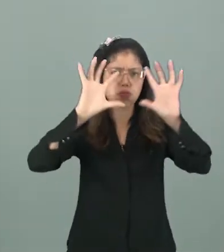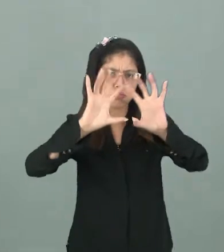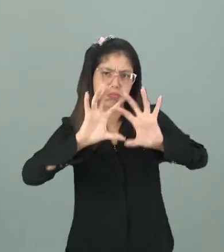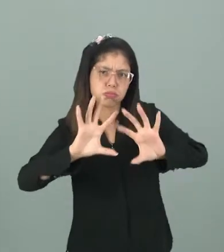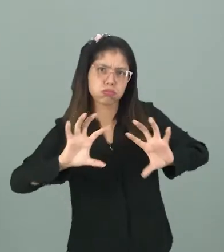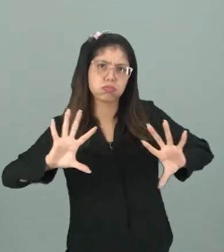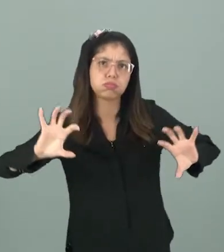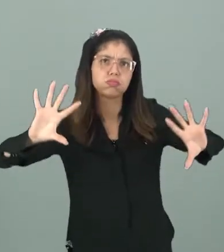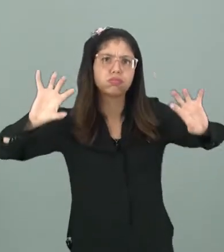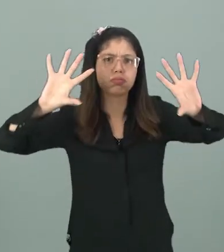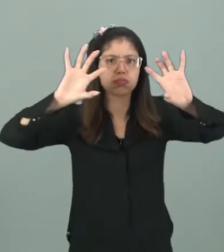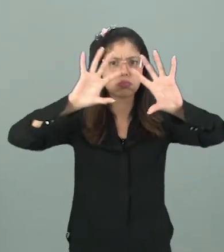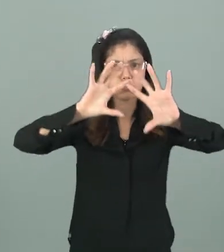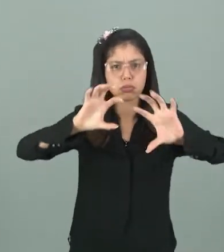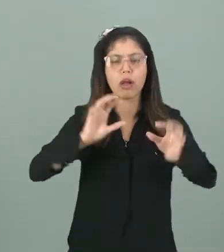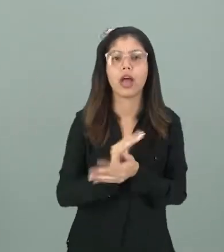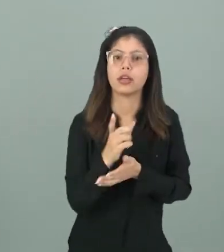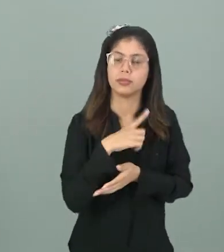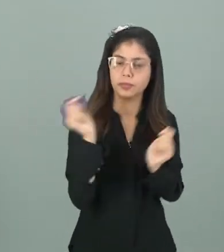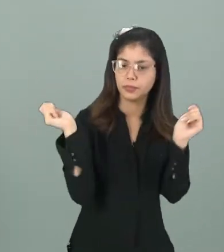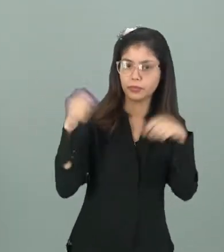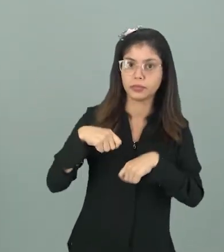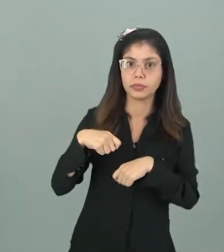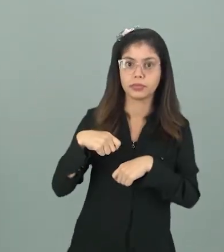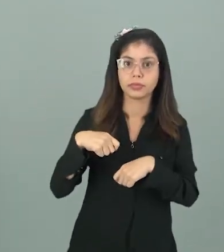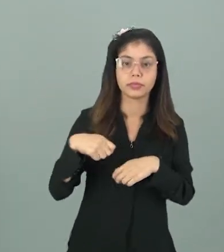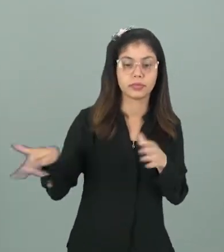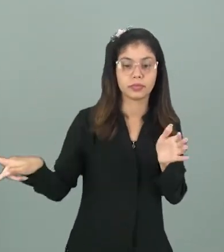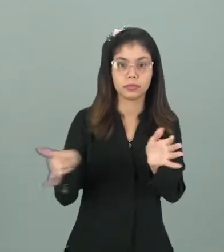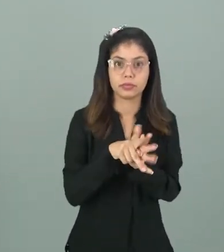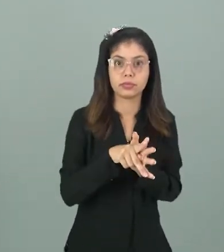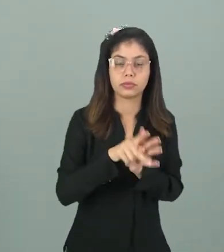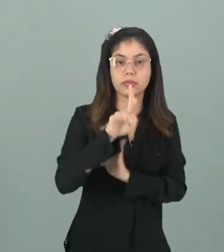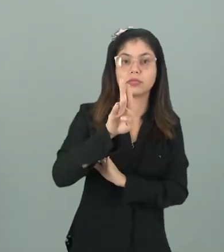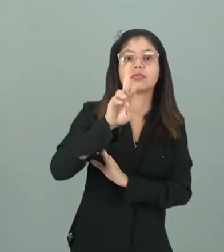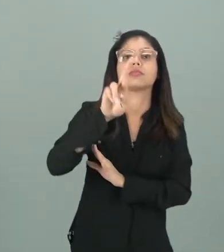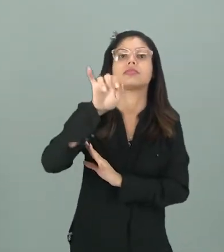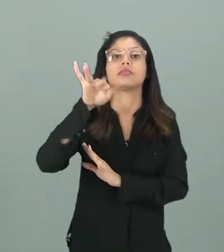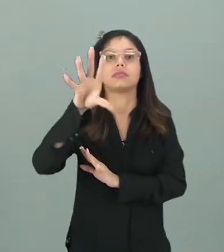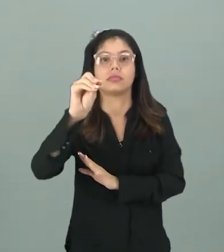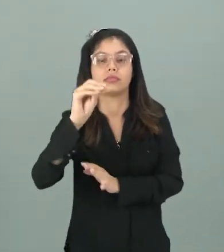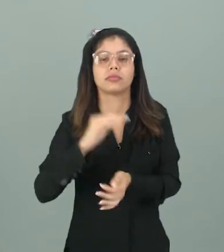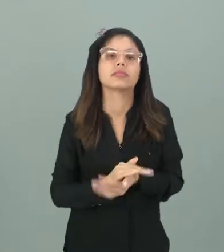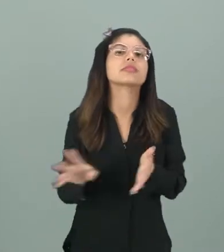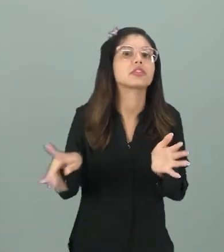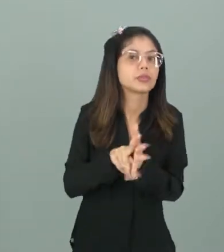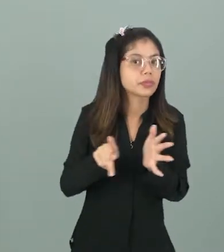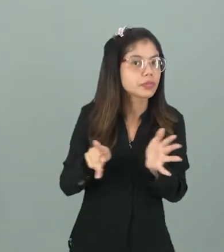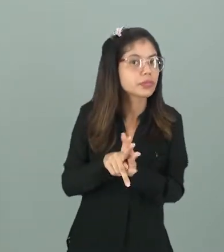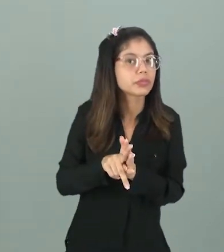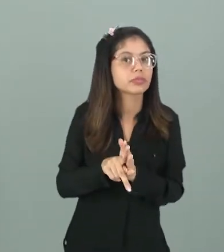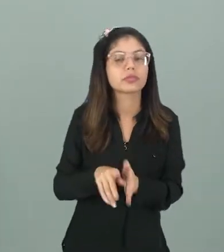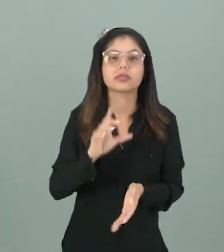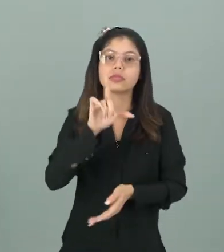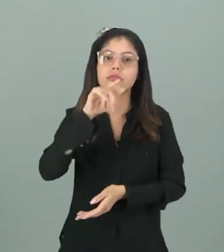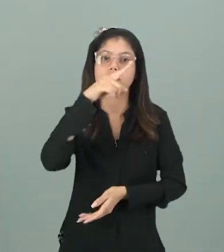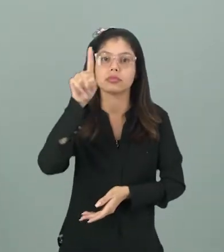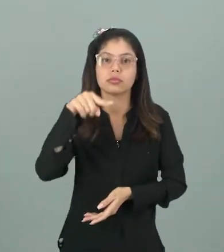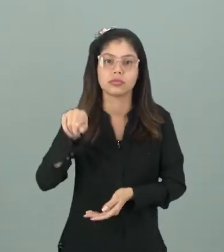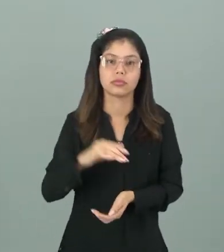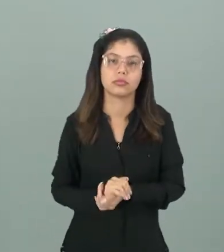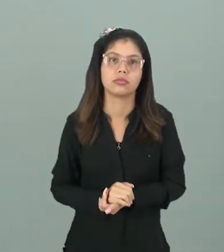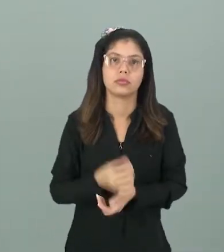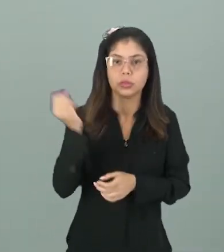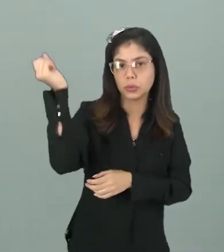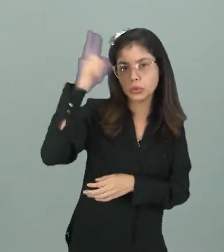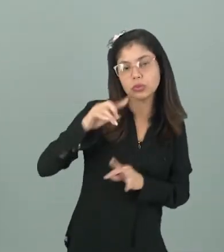e que possuem o que a gente chama de brilho próprio, ou seja, possuem a sua própria luz. E o Sol